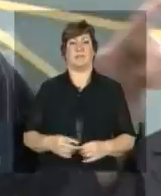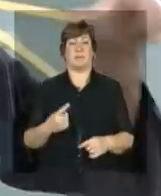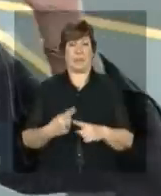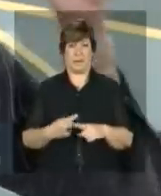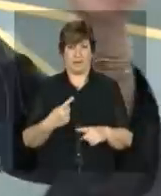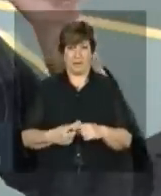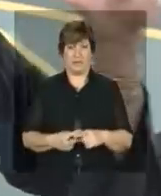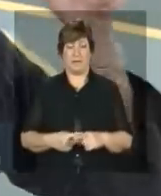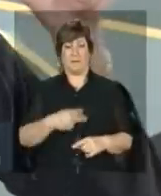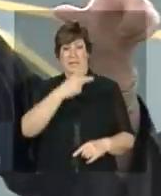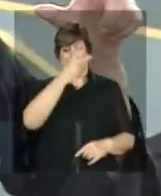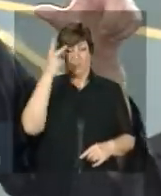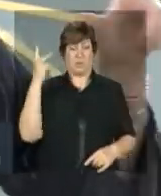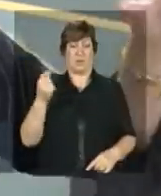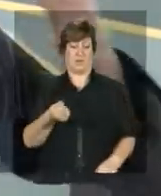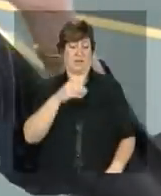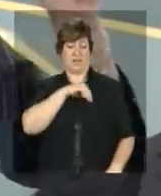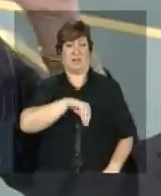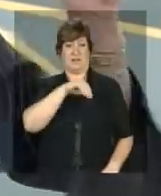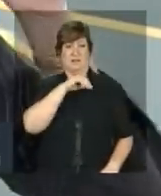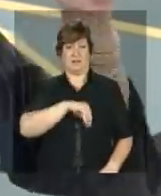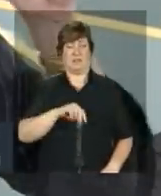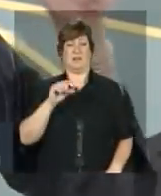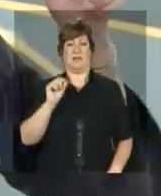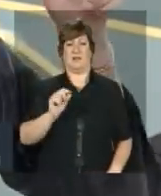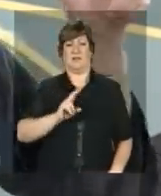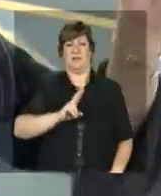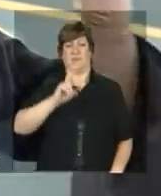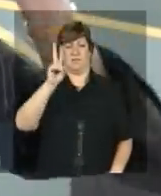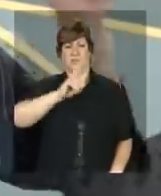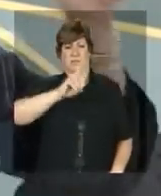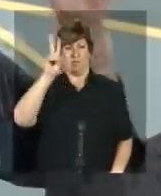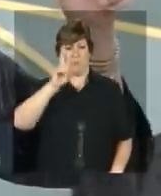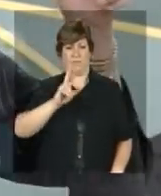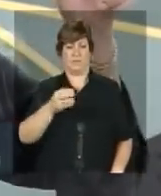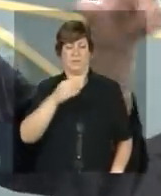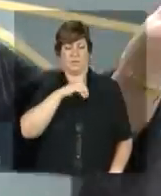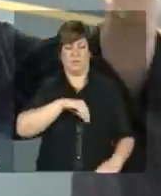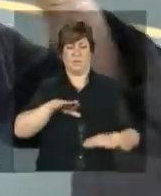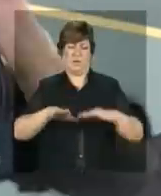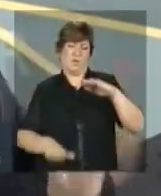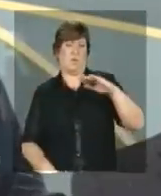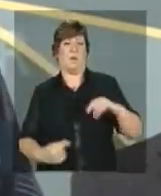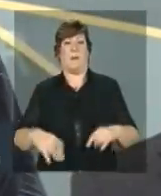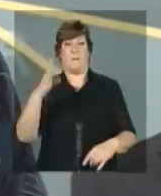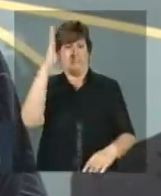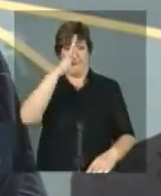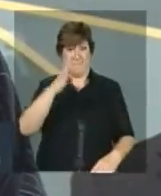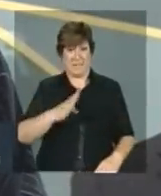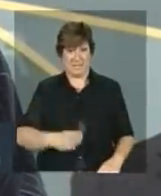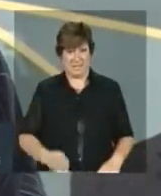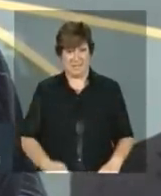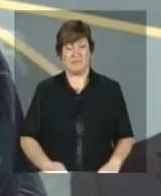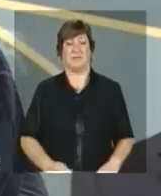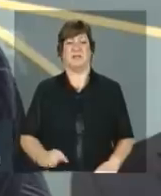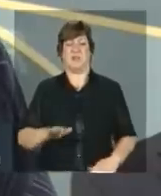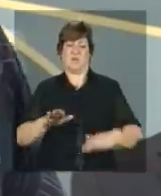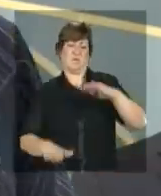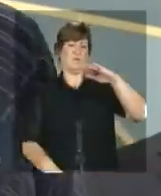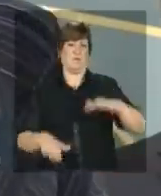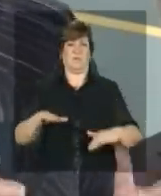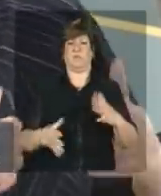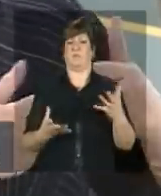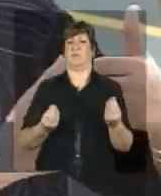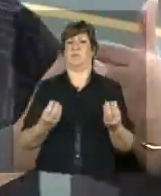renda absolutamente extraordinário que tornava o Brasil um dos países mais desiguais do